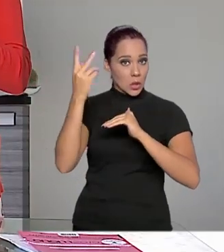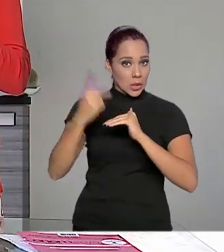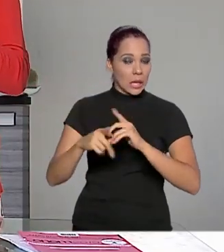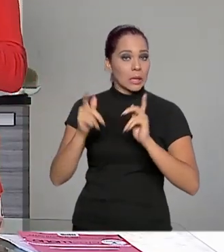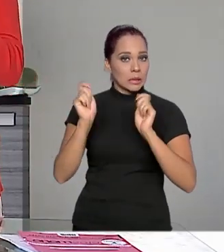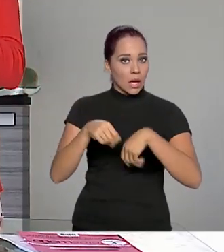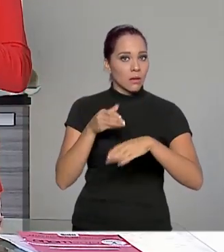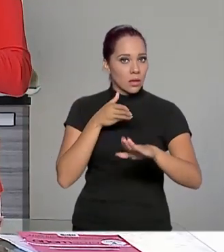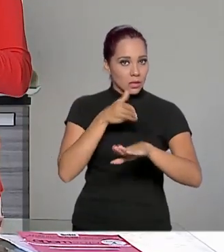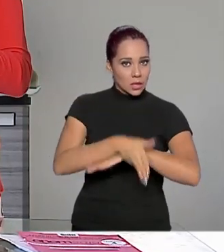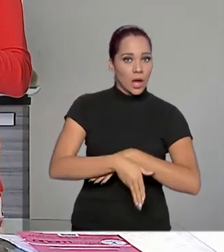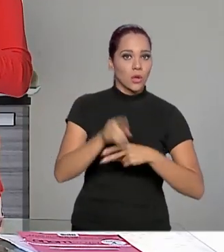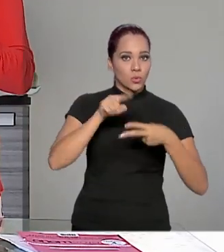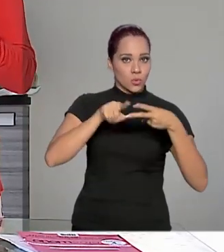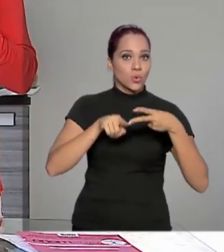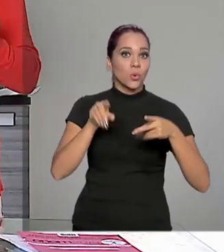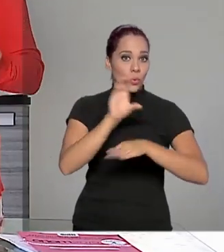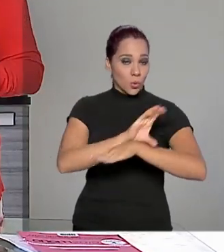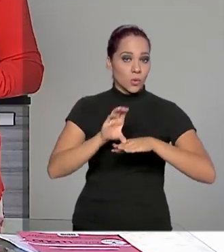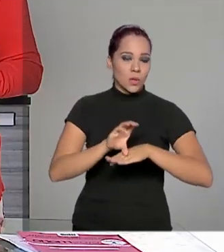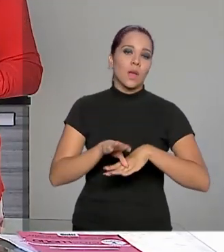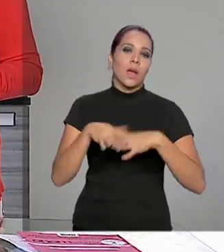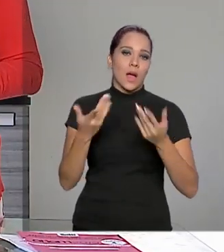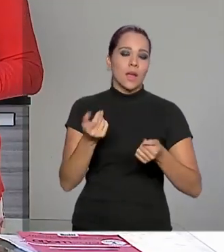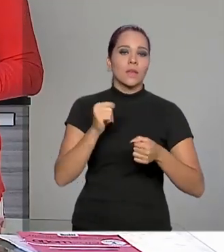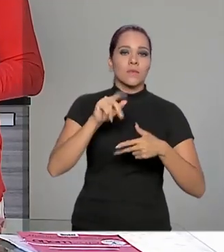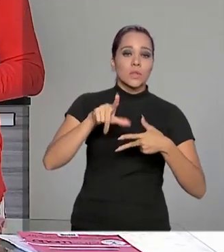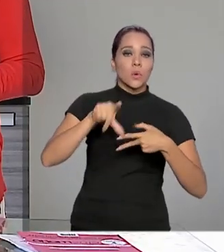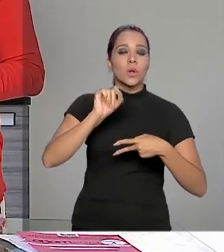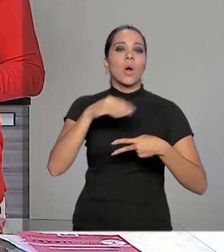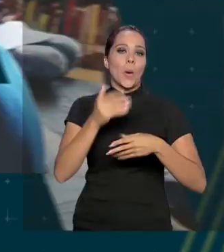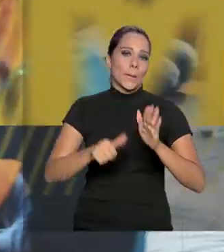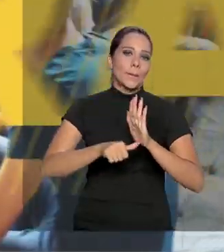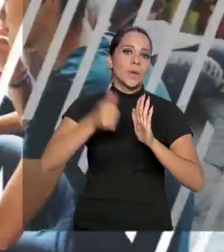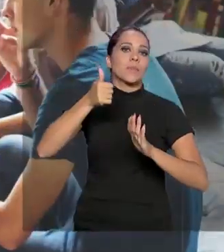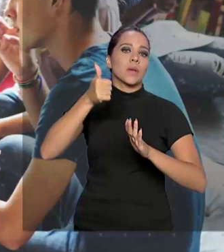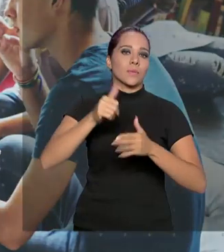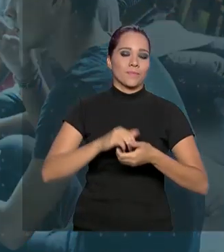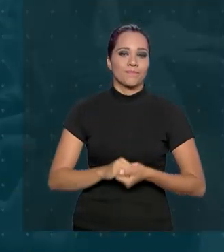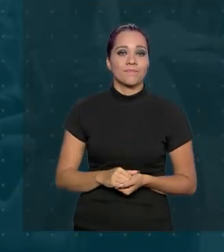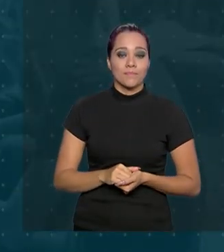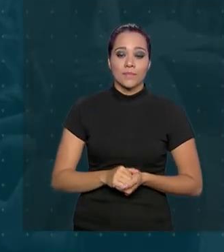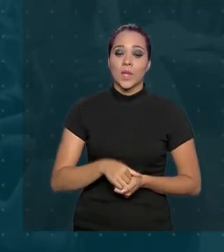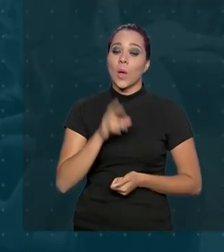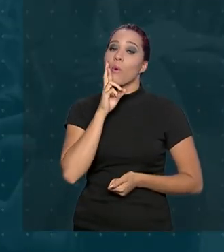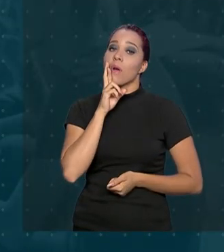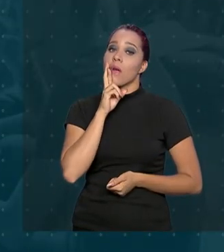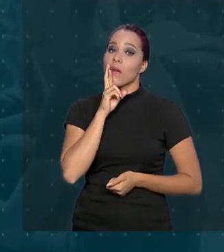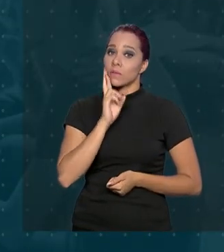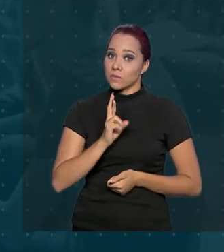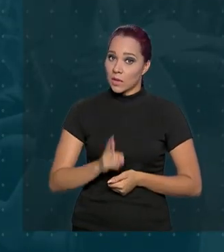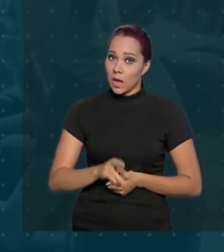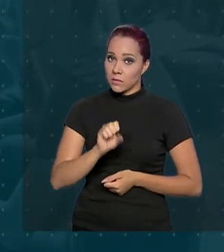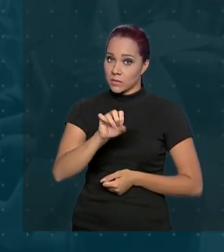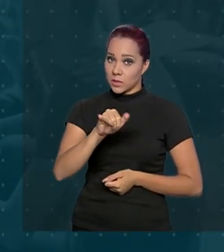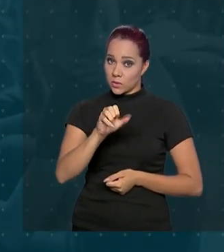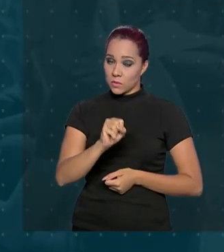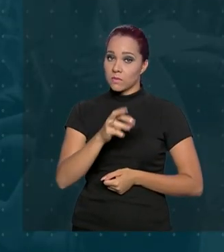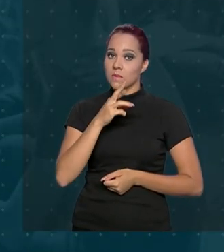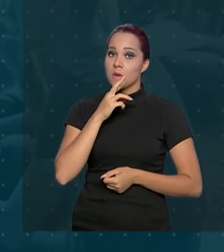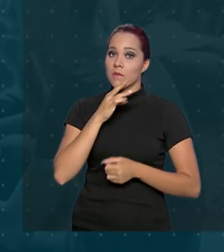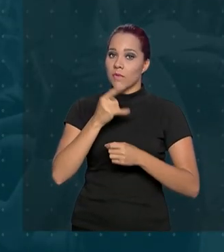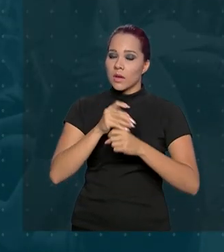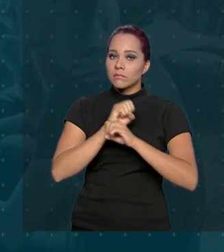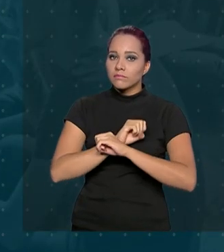permita o ingresso nos dois cursos, vai prevalecer a primeira opção. O resultado do SISU será divulgado no dia